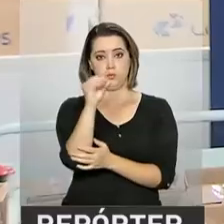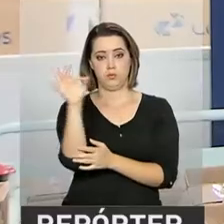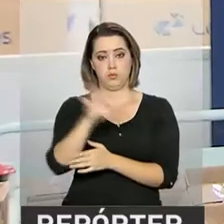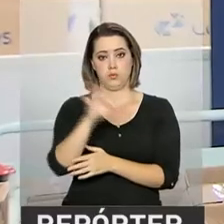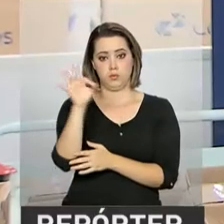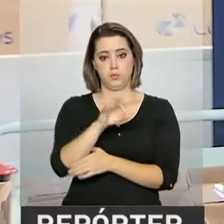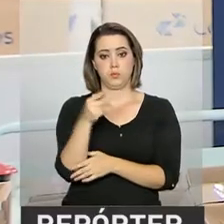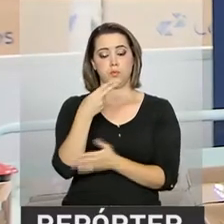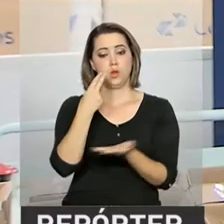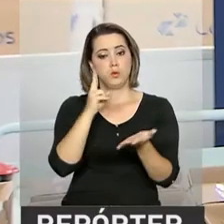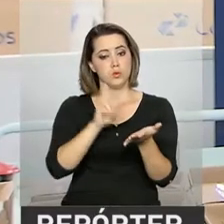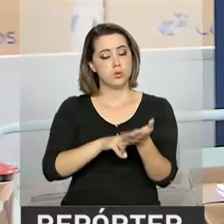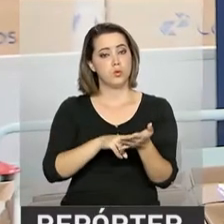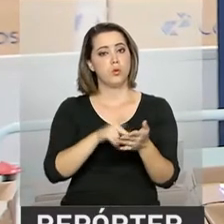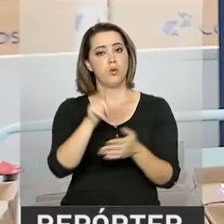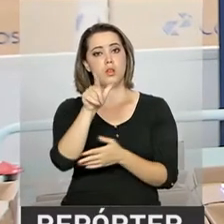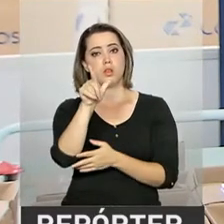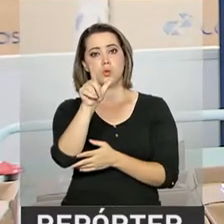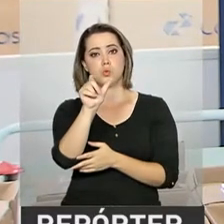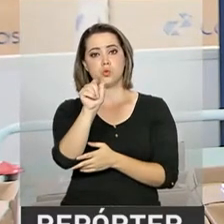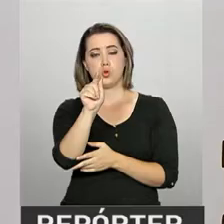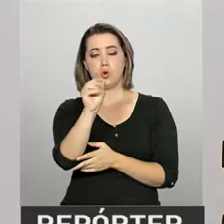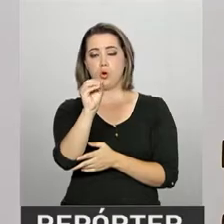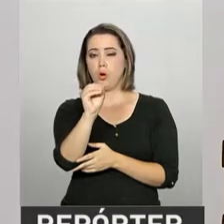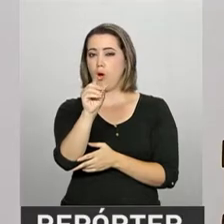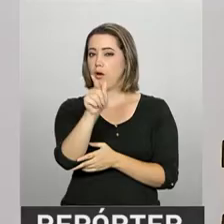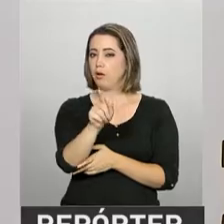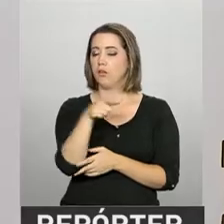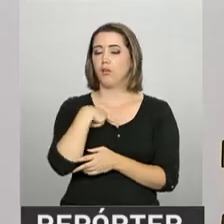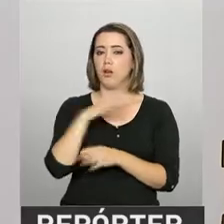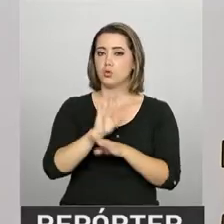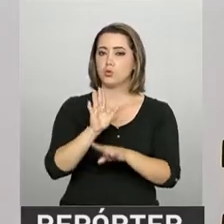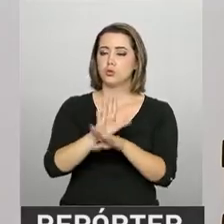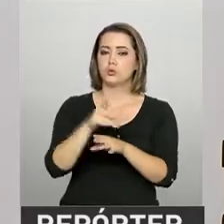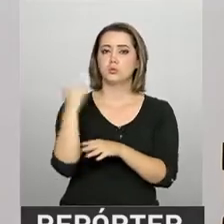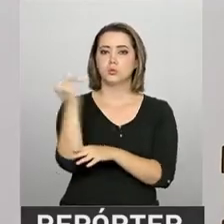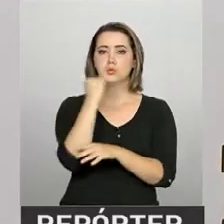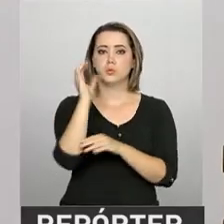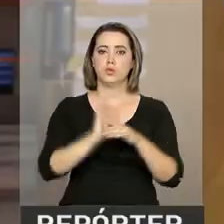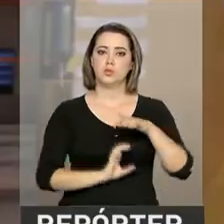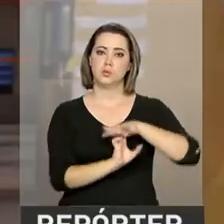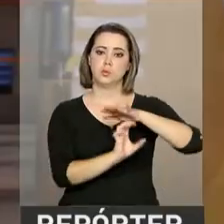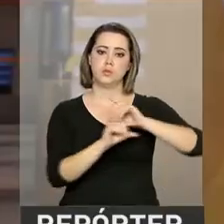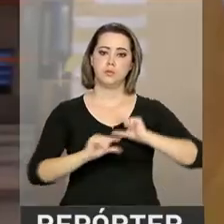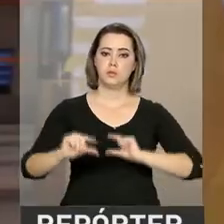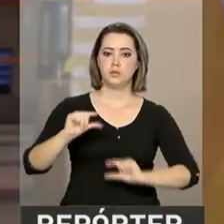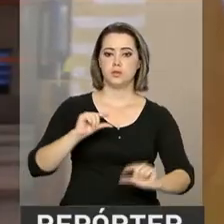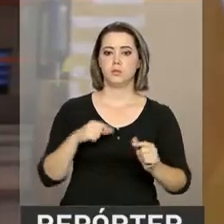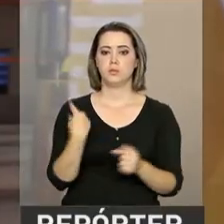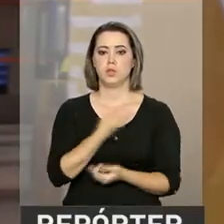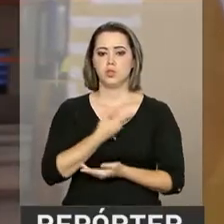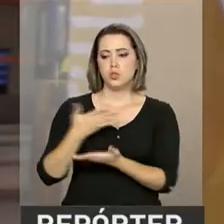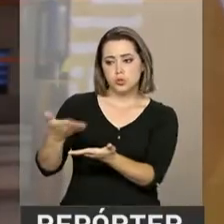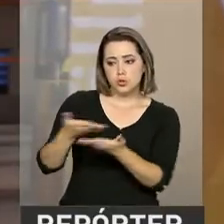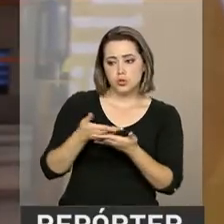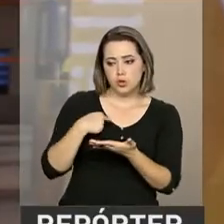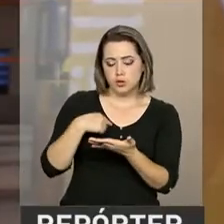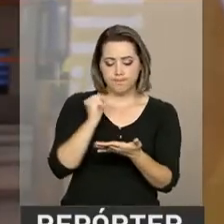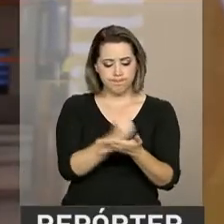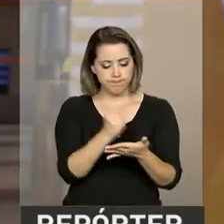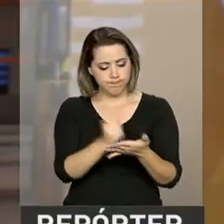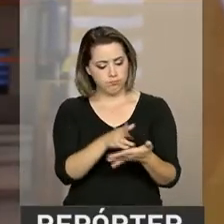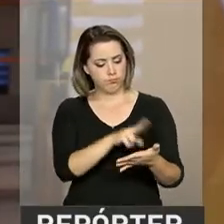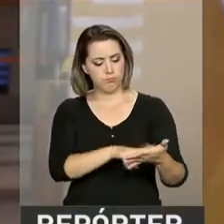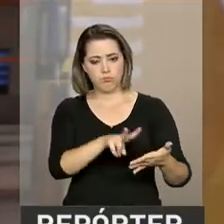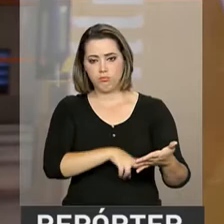o Correios Log se torna uma ajuda e tanto para as empresas menores. A gente recebe, confere, armazena